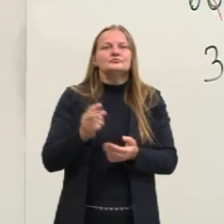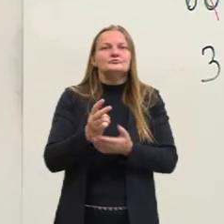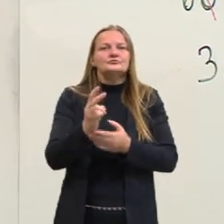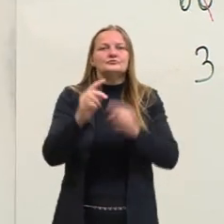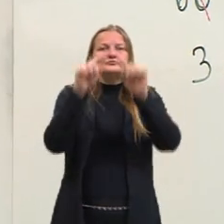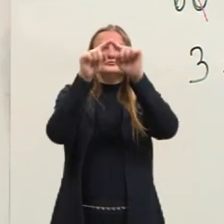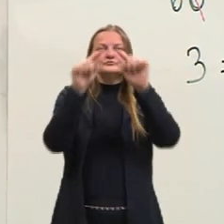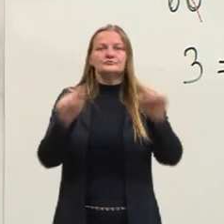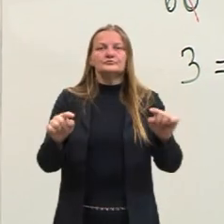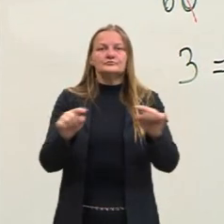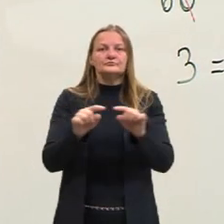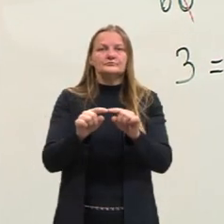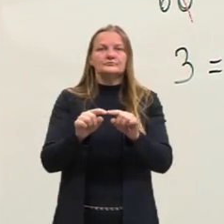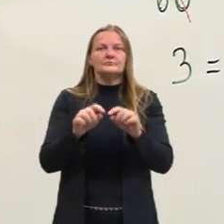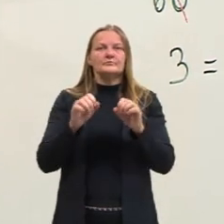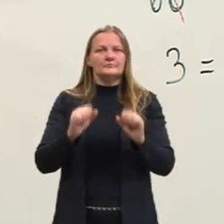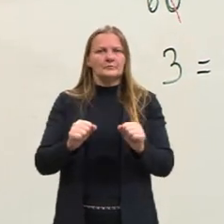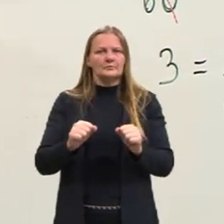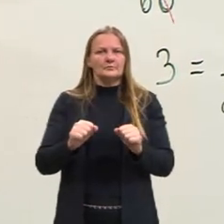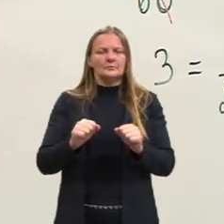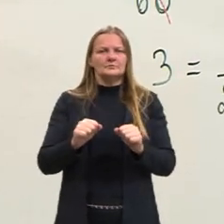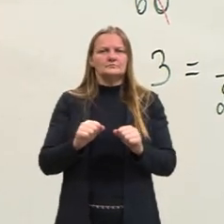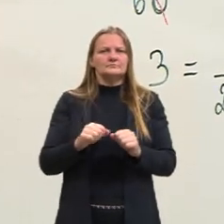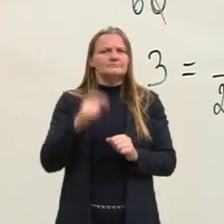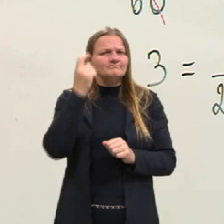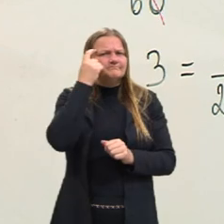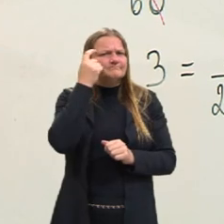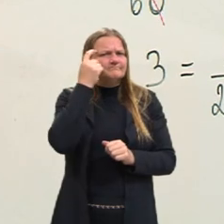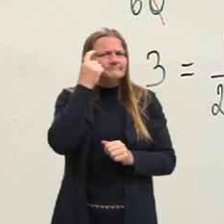triângulo, nós podemos apagar aquela interrogação.